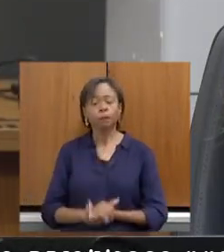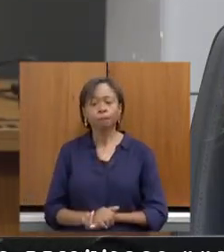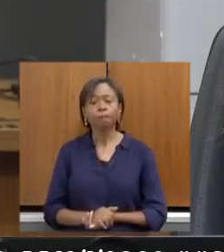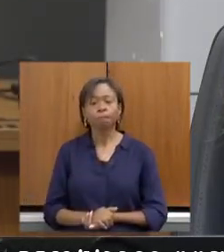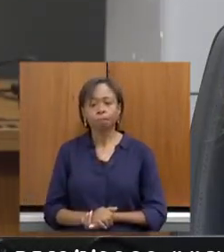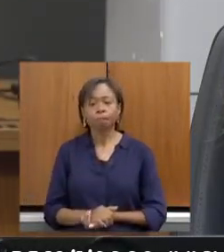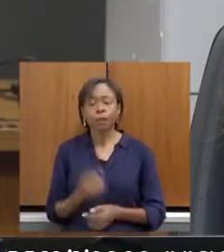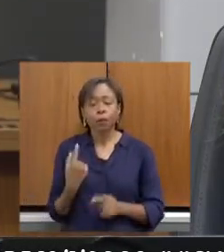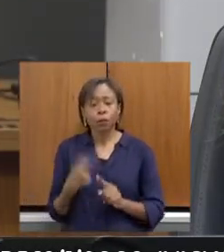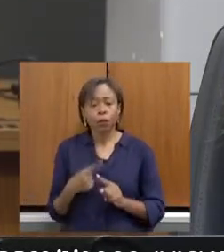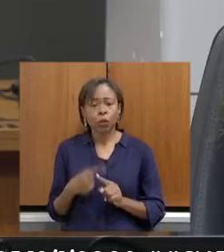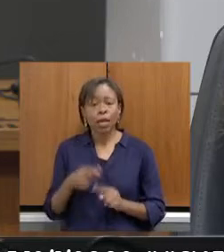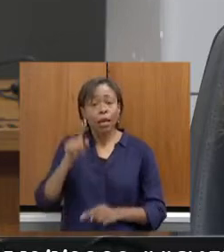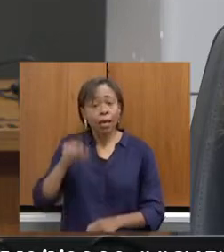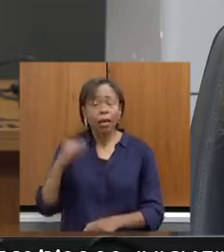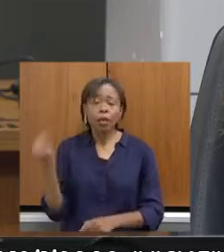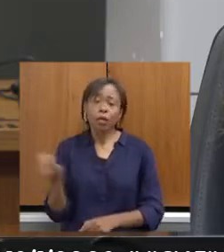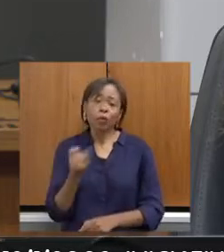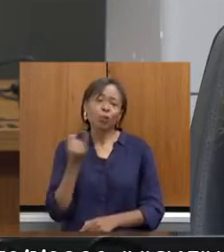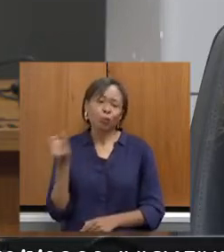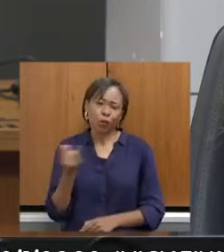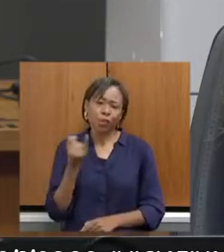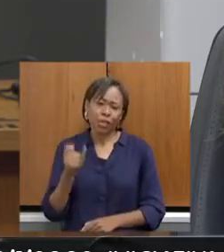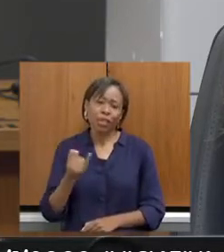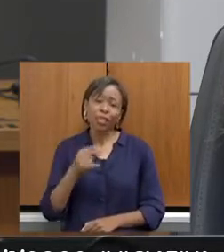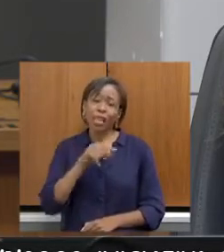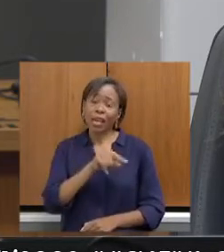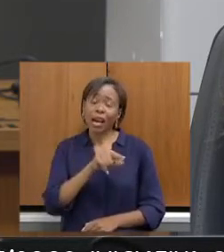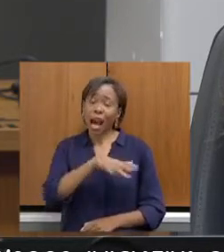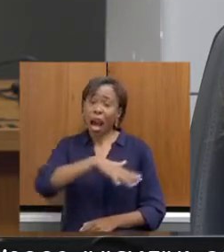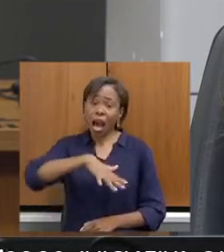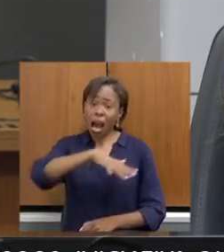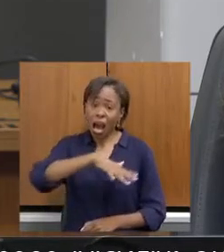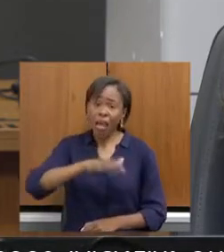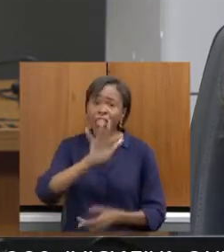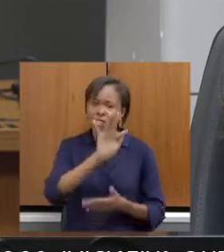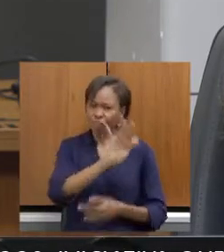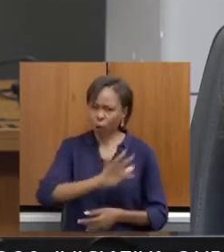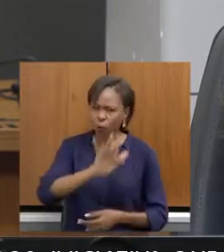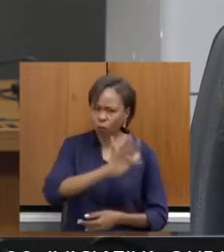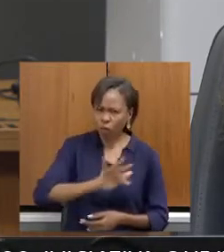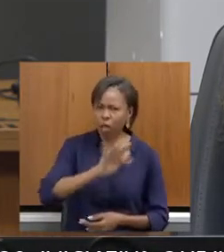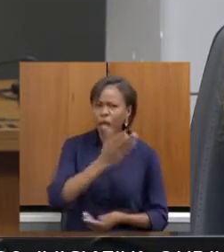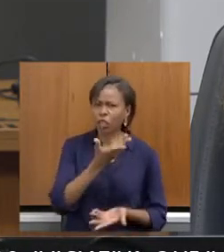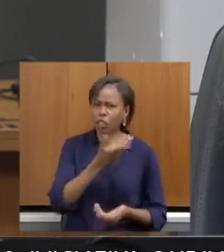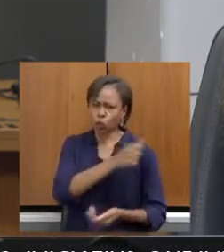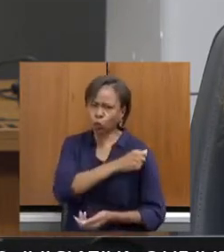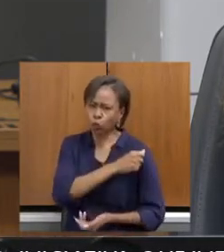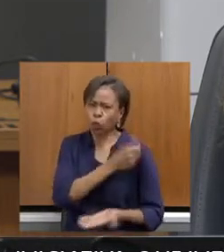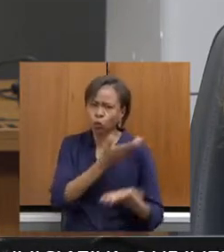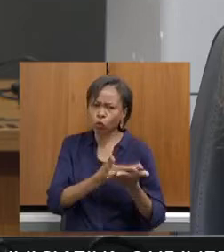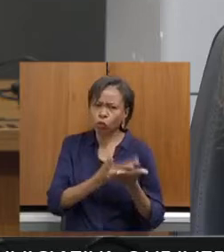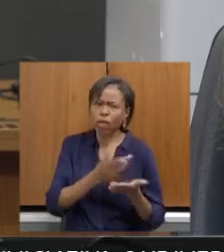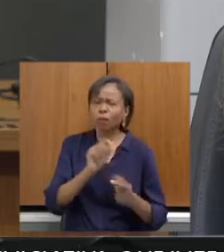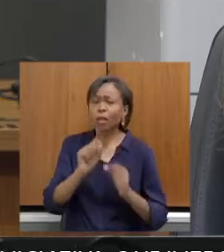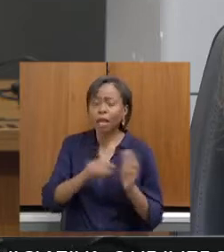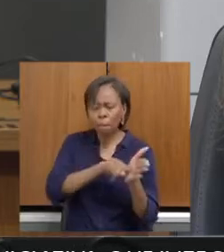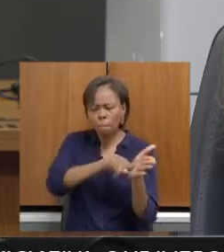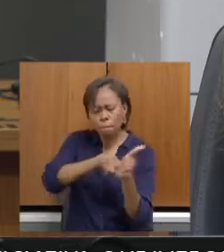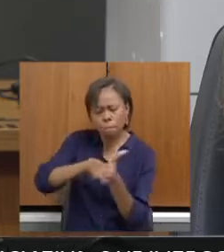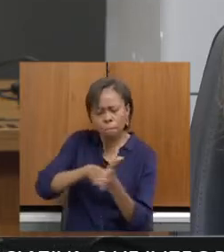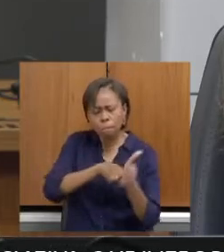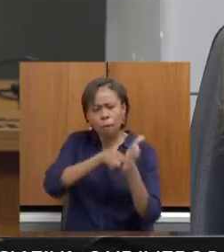porque o quão importante é a gente ter o meio acadêmico nesse processo de avaliação para trazer imparcialidade, para trazer rigidez aos